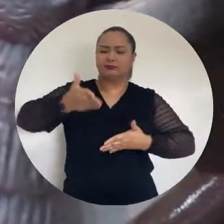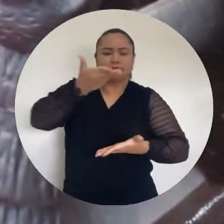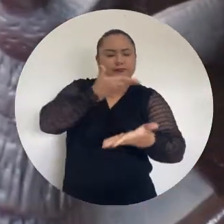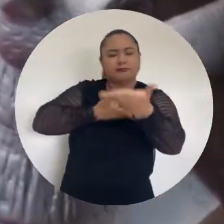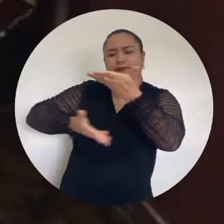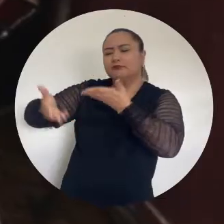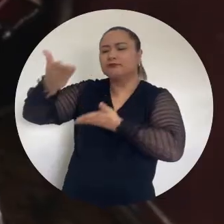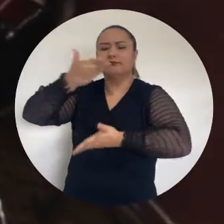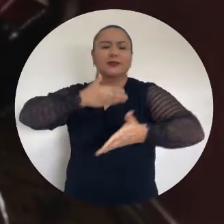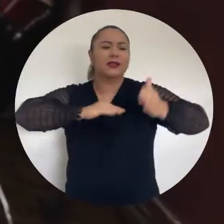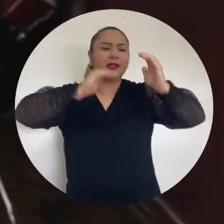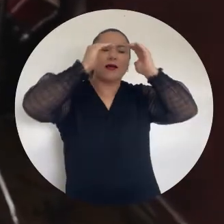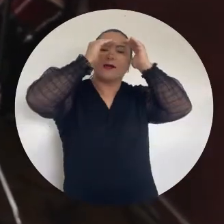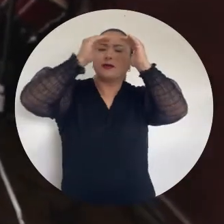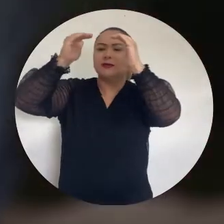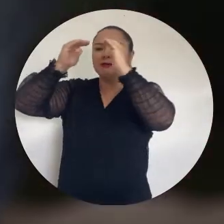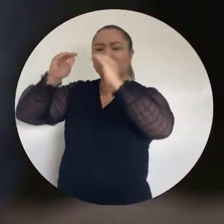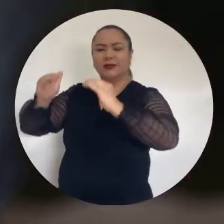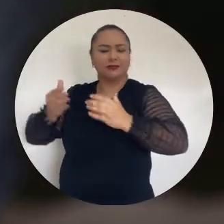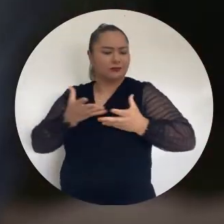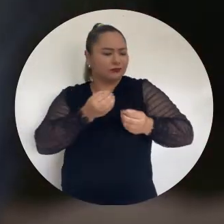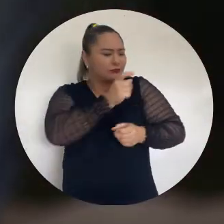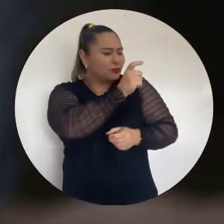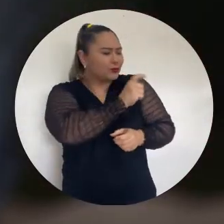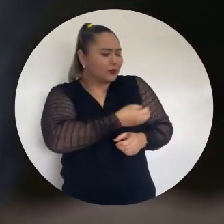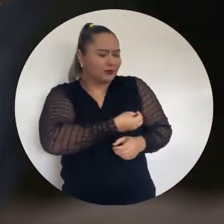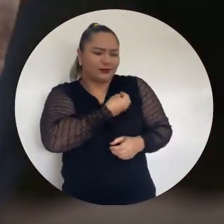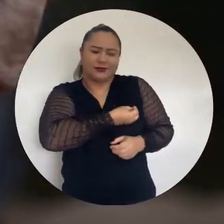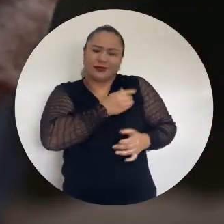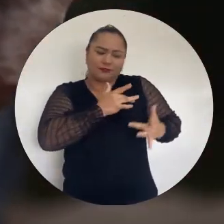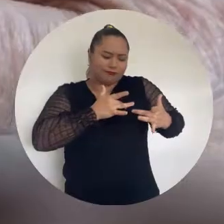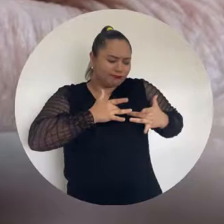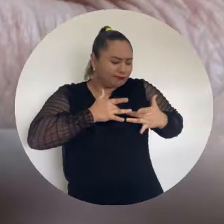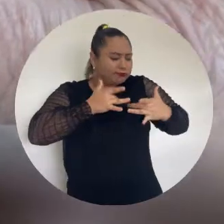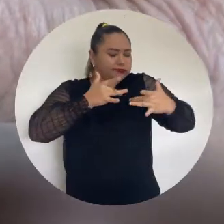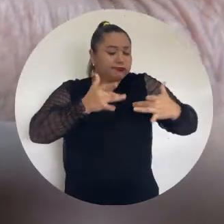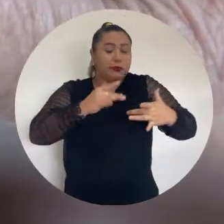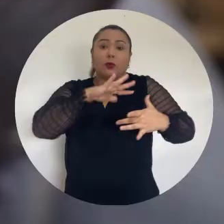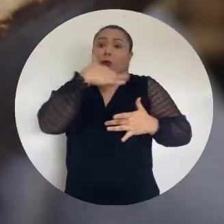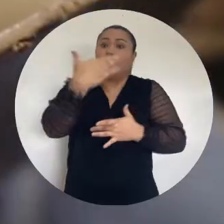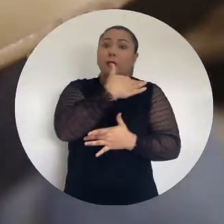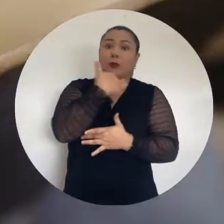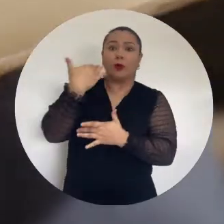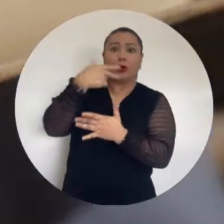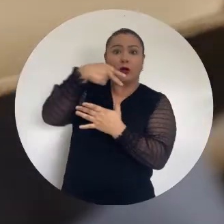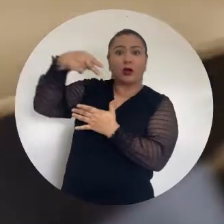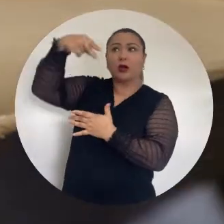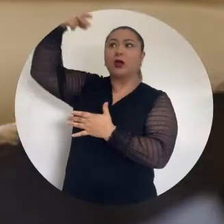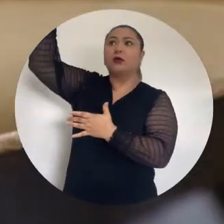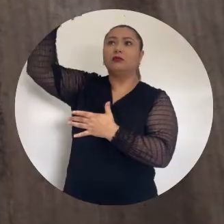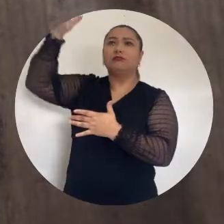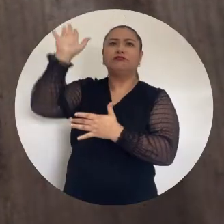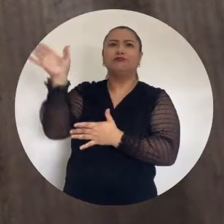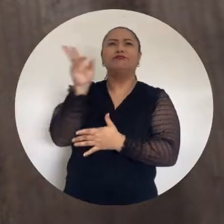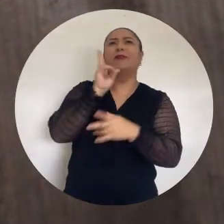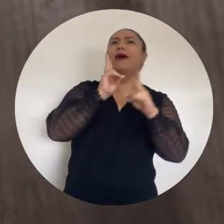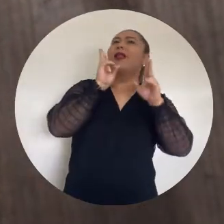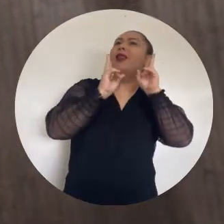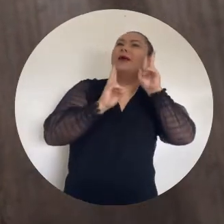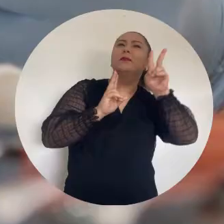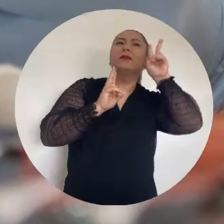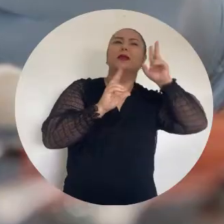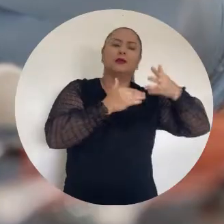respeito. Viveu com muita compaixão. E quando partiu deixou nas lembranças toda a sua vida.